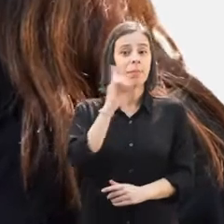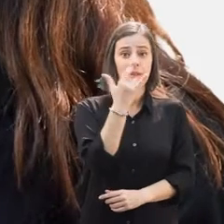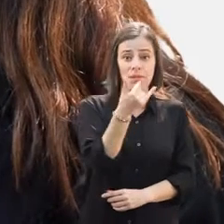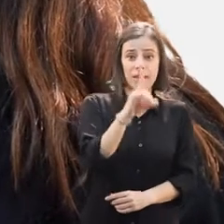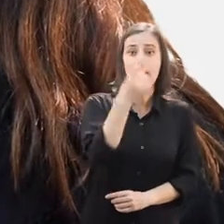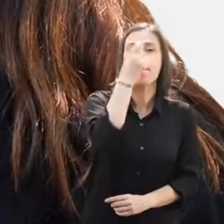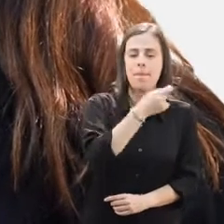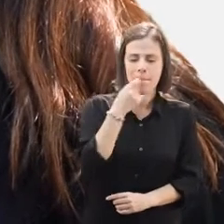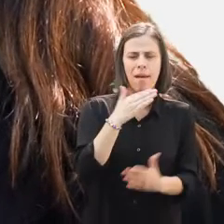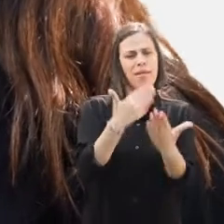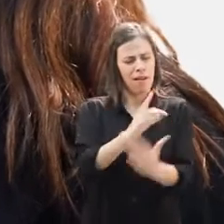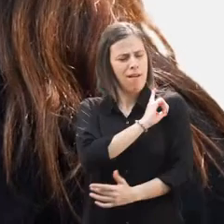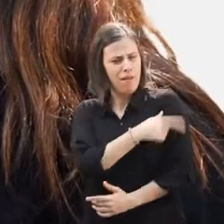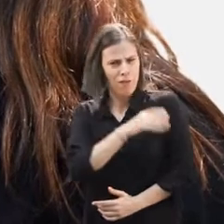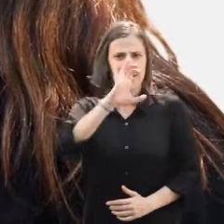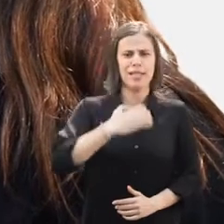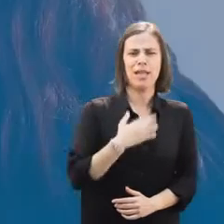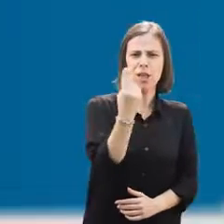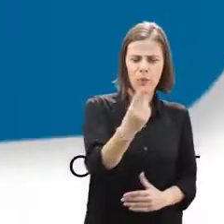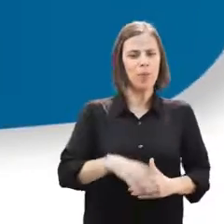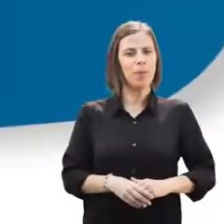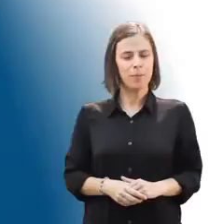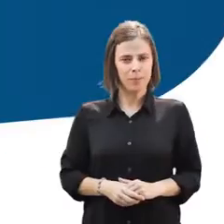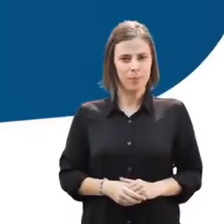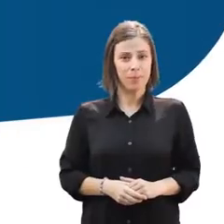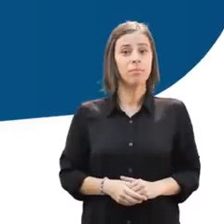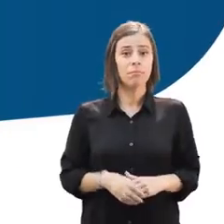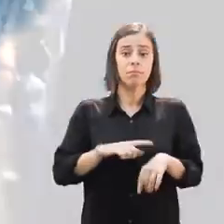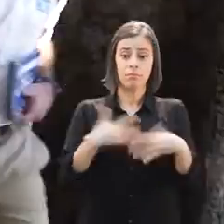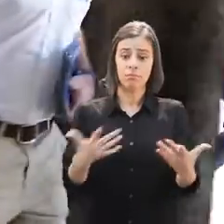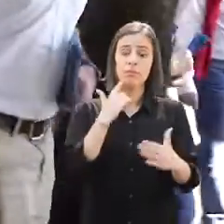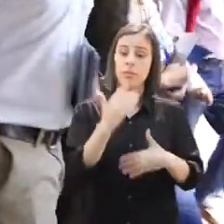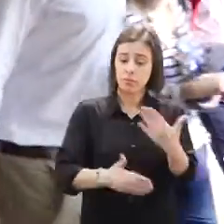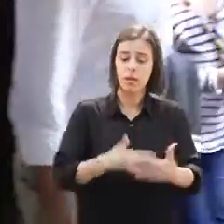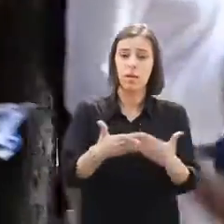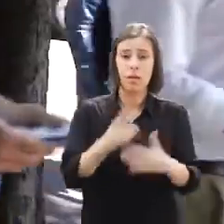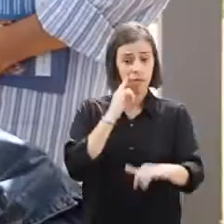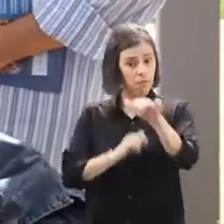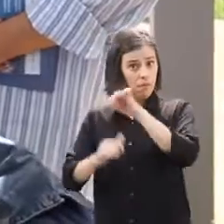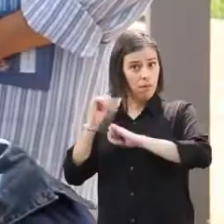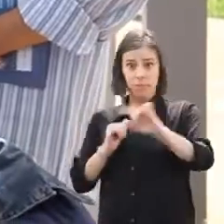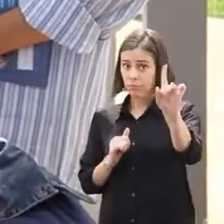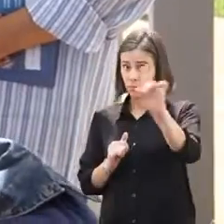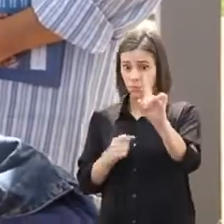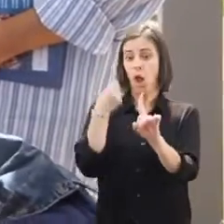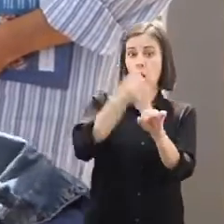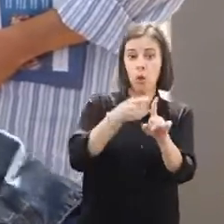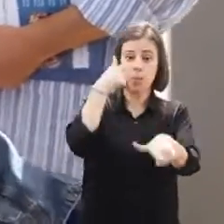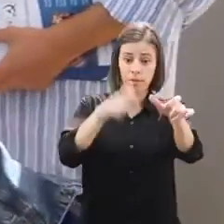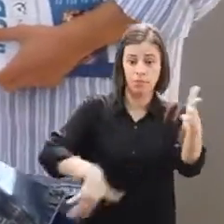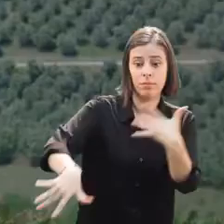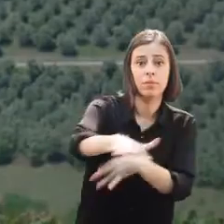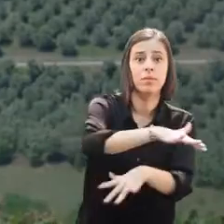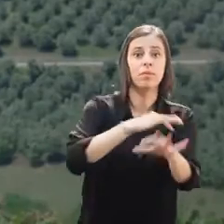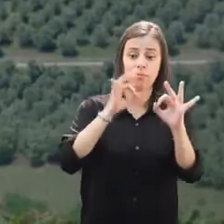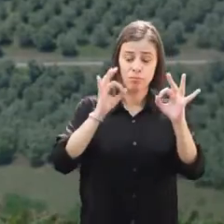Dia 26 de maio, dê mais força à CDU. É tempo de avançar e não de andar para trás. Com a luta dos